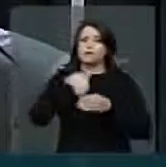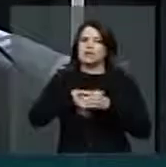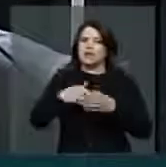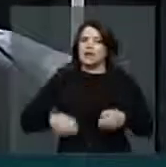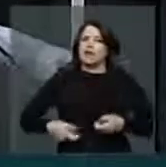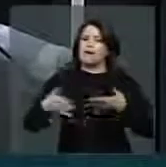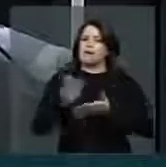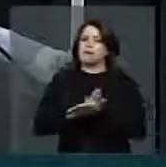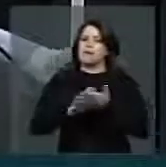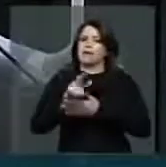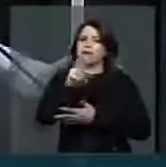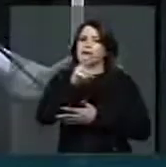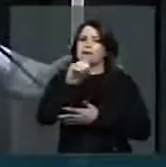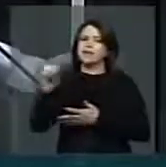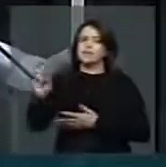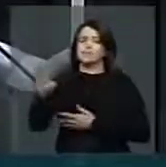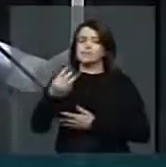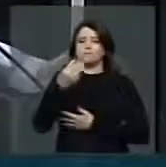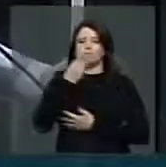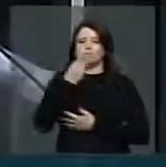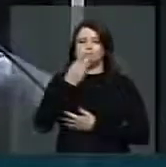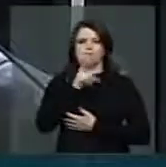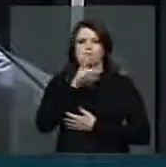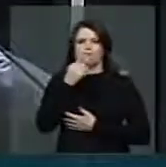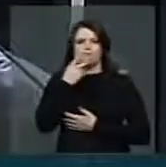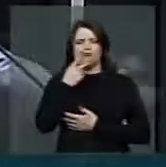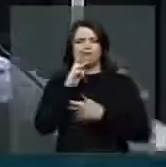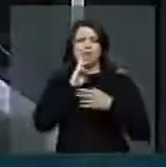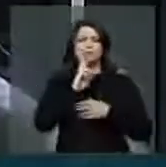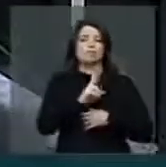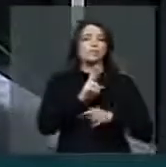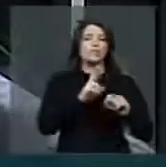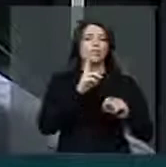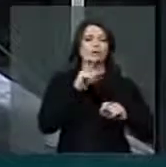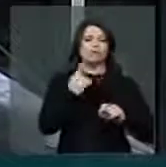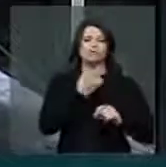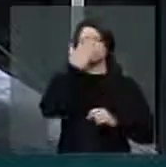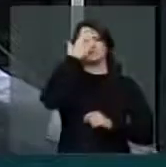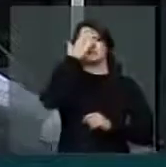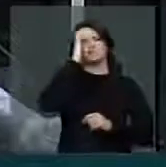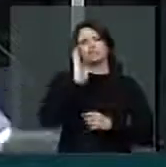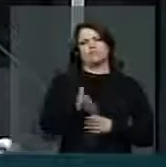gastar agora 500 milhões, para ter a resposta que nós já sabemos.